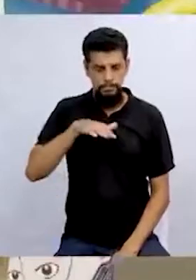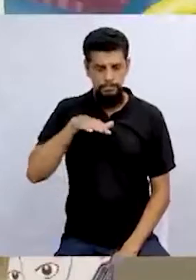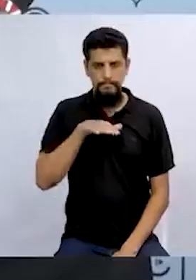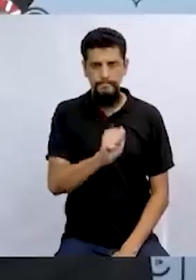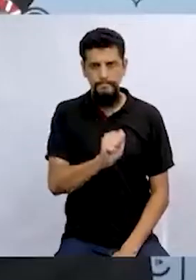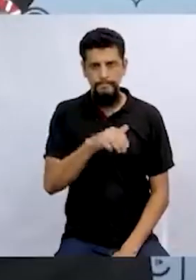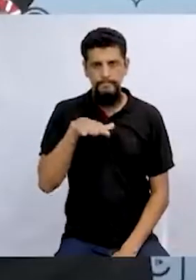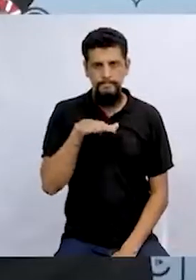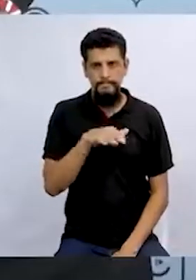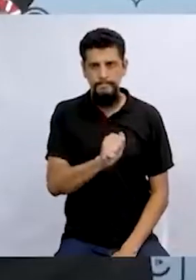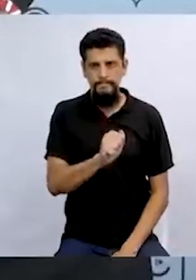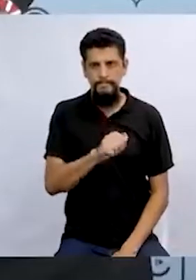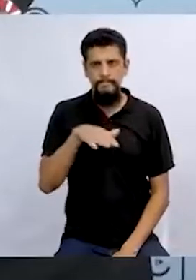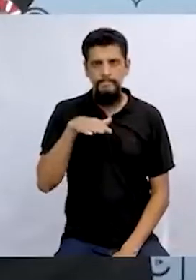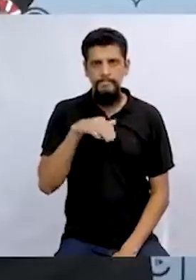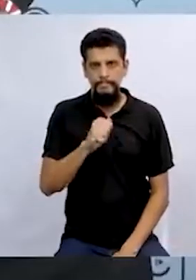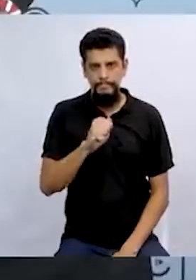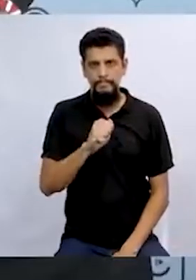brinquedo.